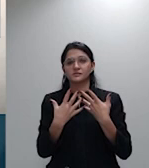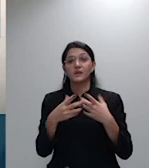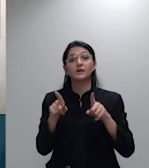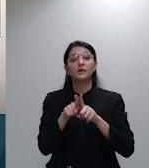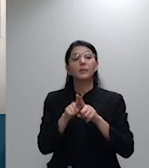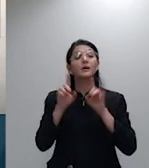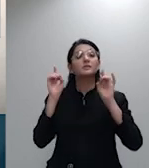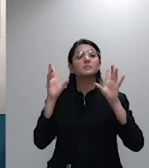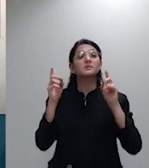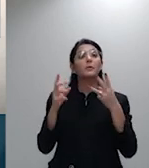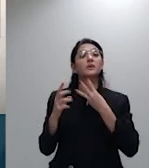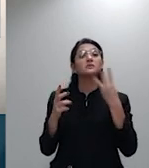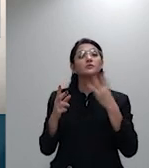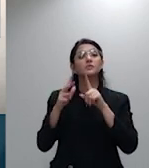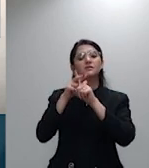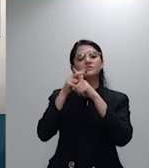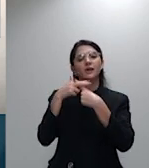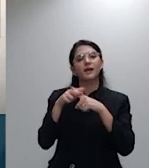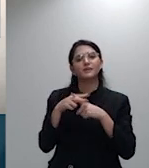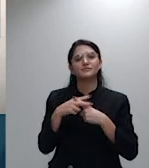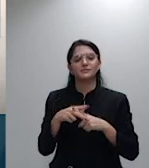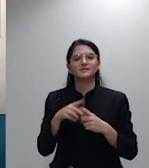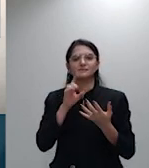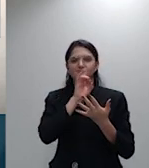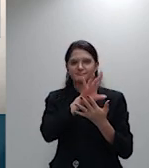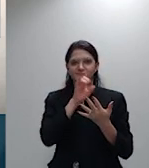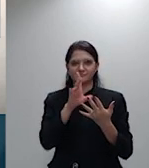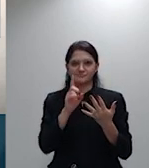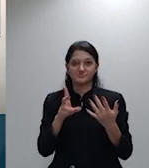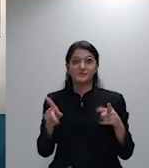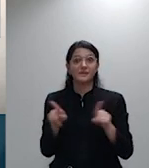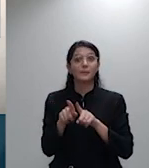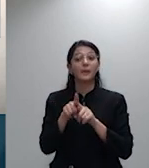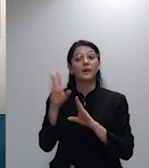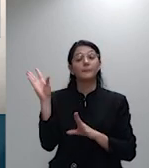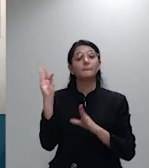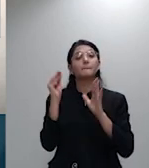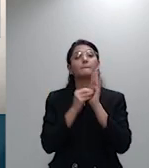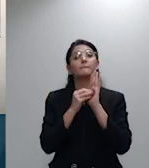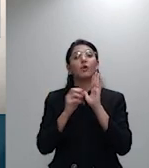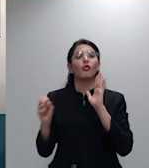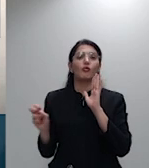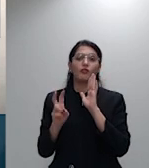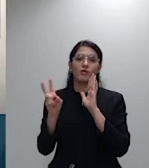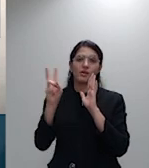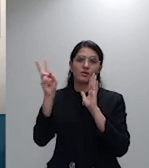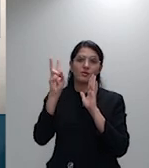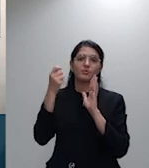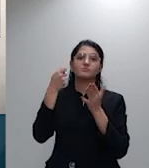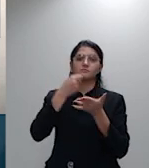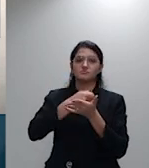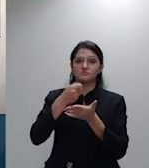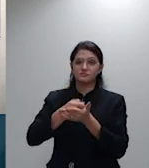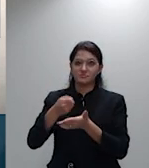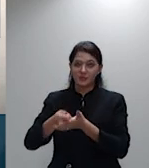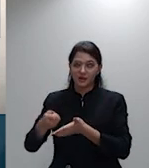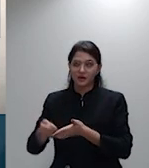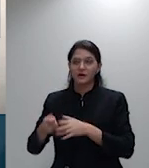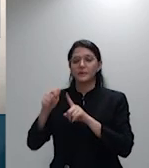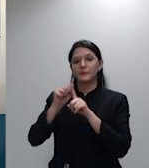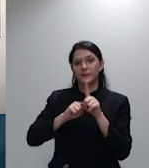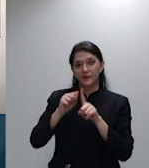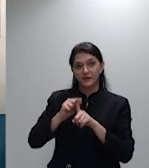o valor da prestação o valor da prestação revisada se foi o caso